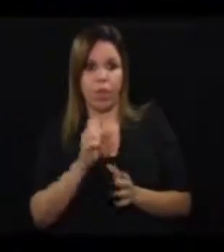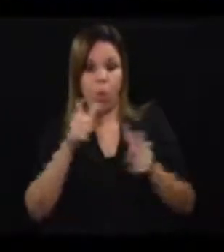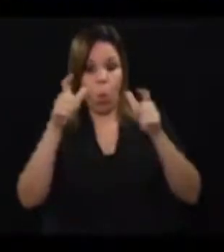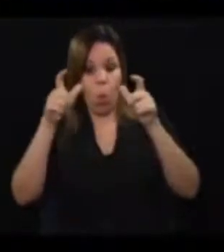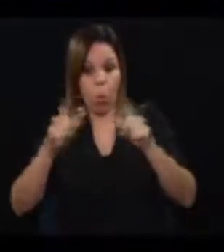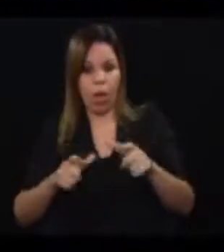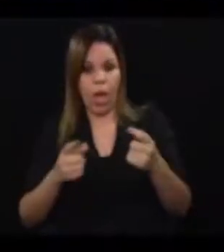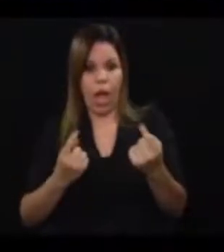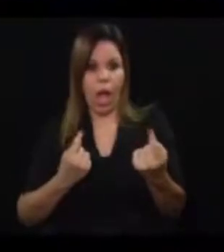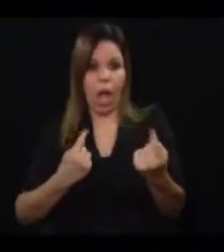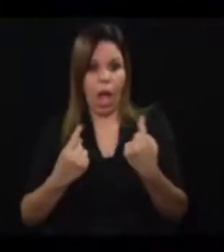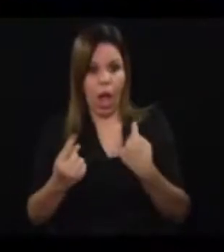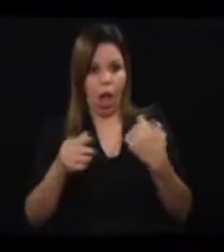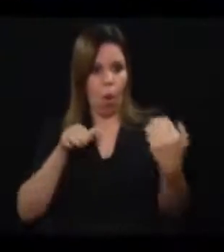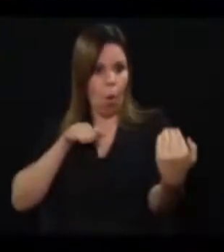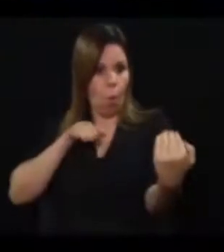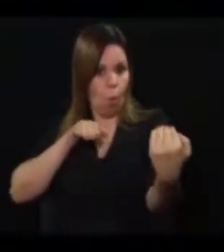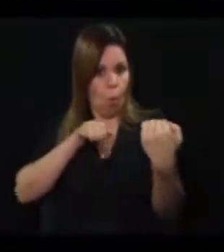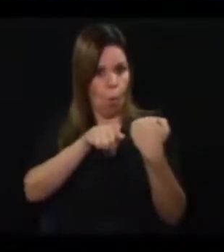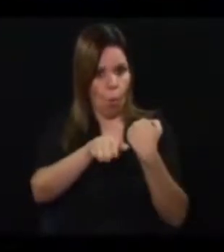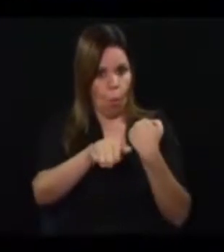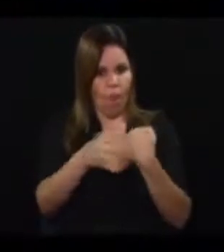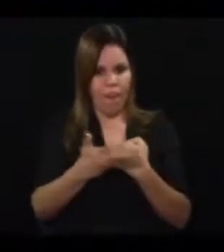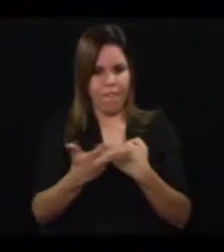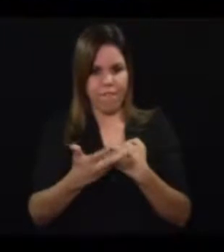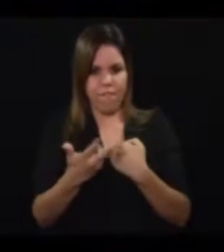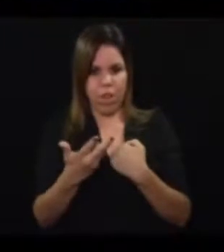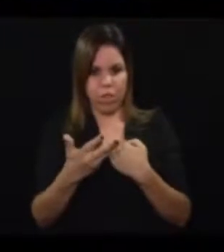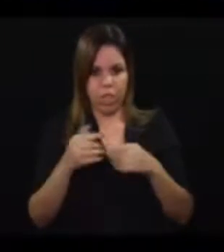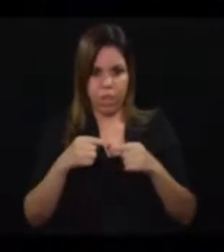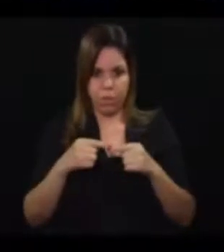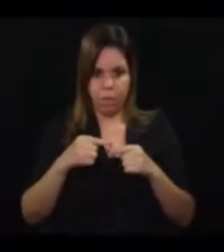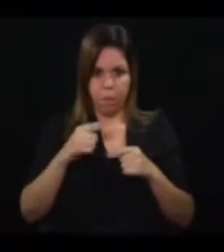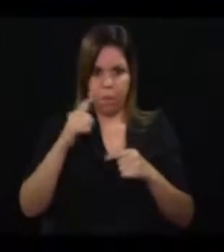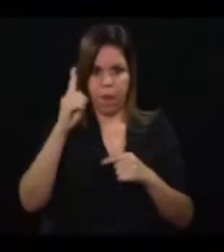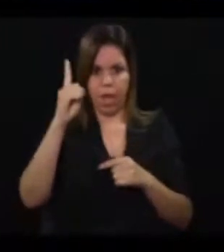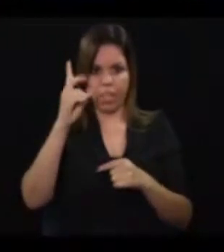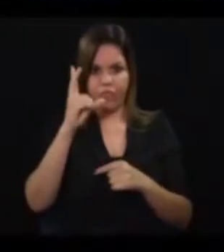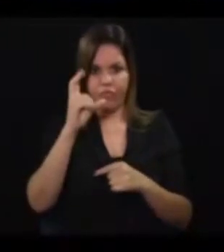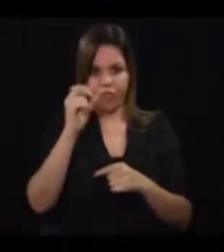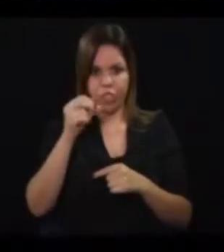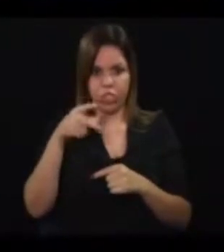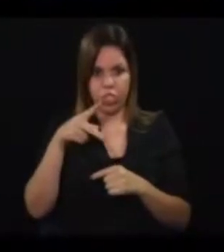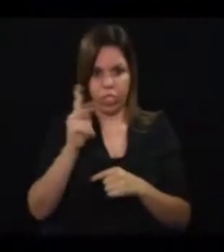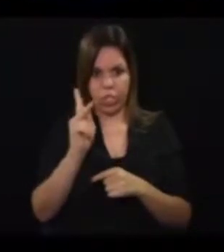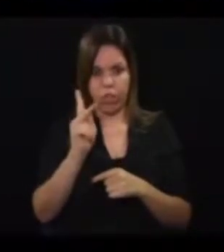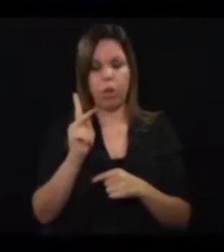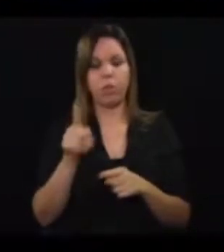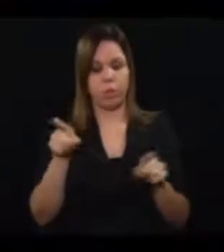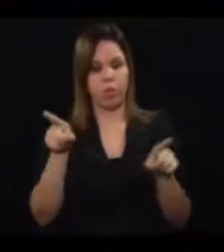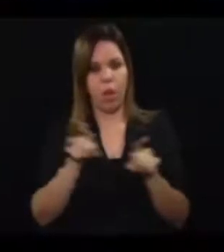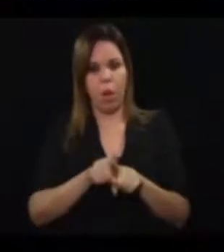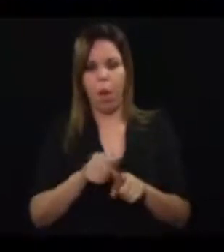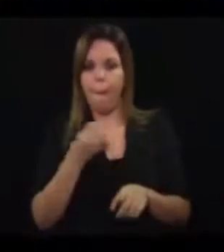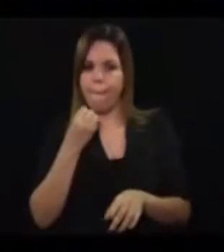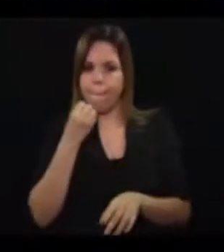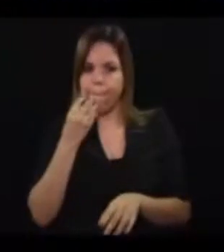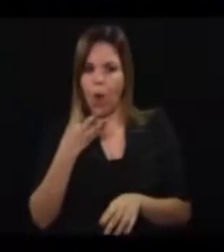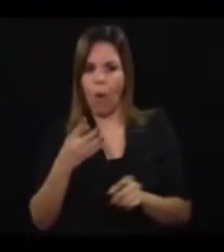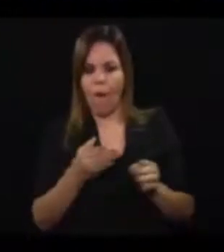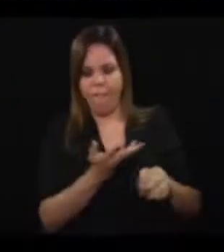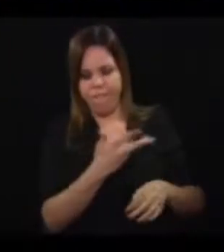ciclovias ou ciclofaixas, uma velocidade de 20 km por hora, que também é uma boa velocidade